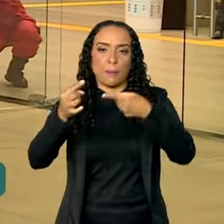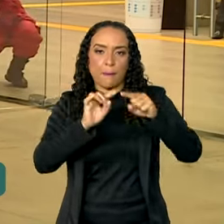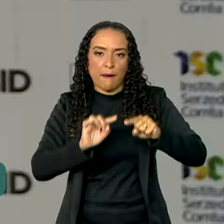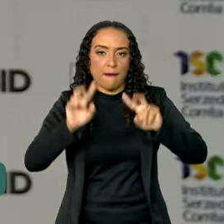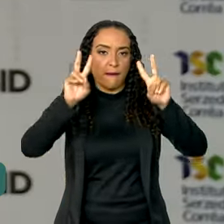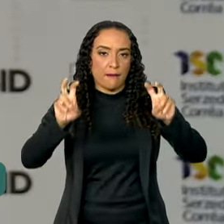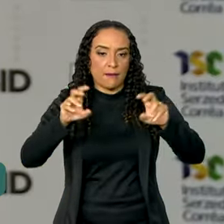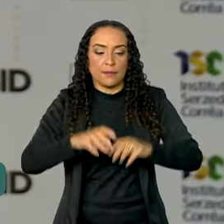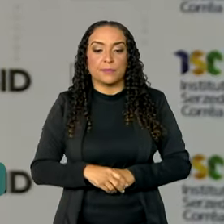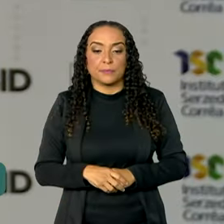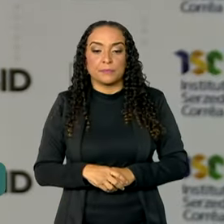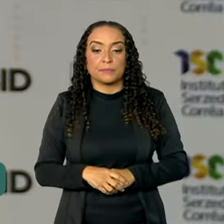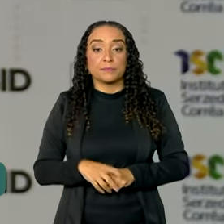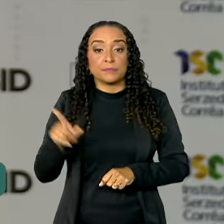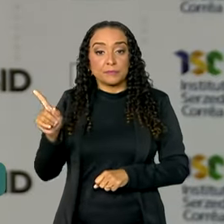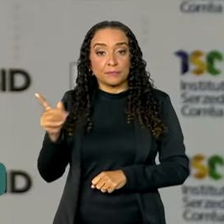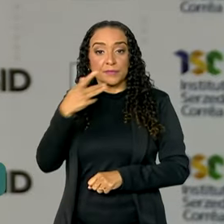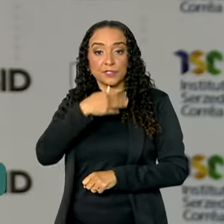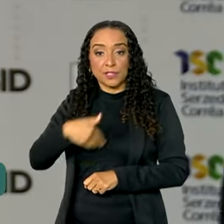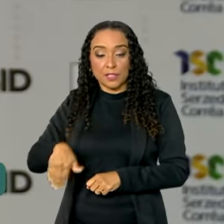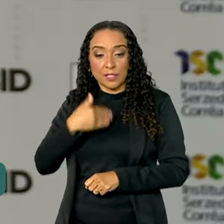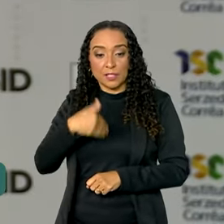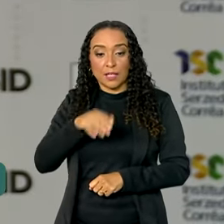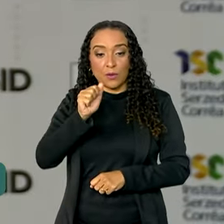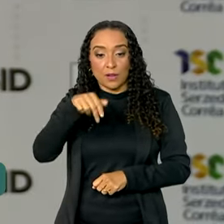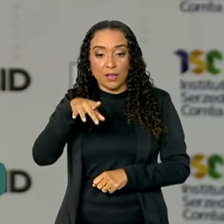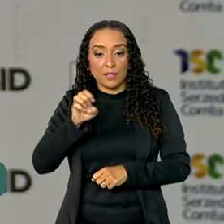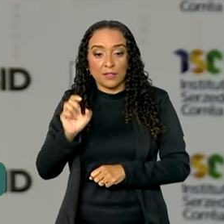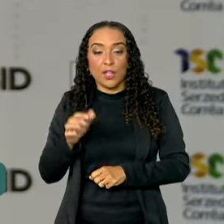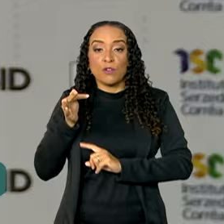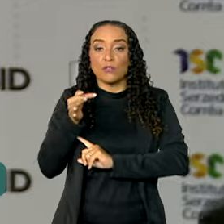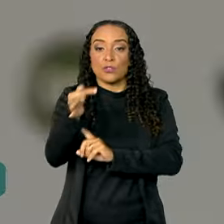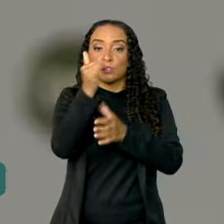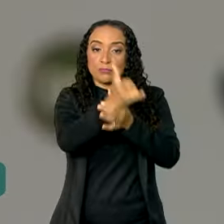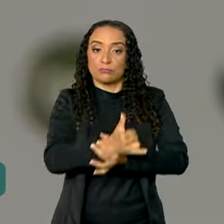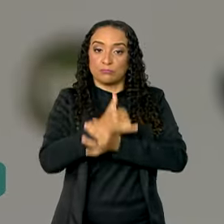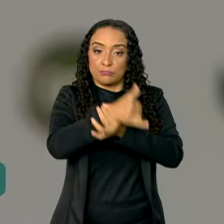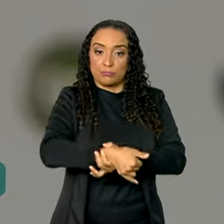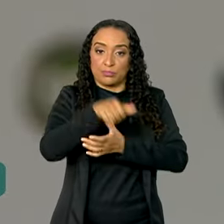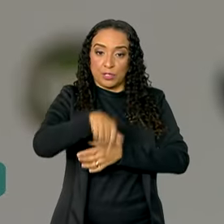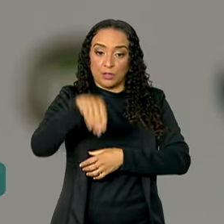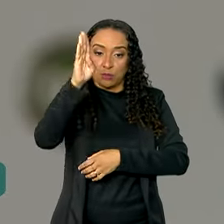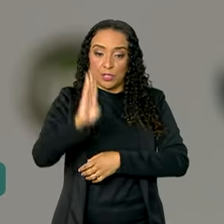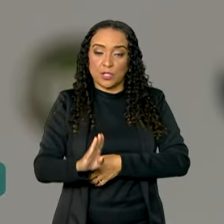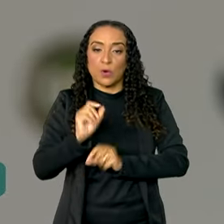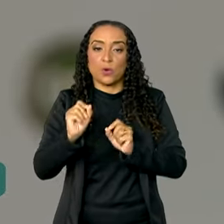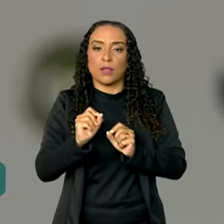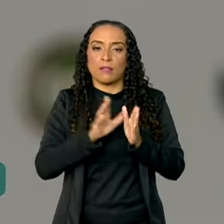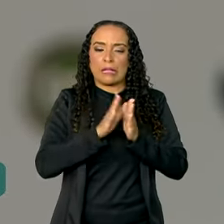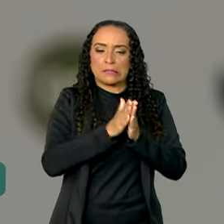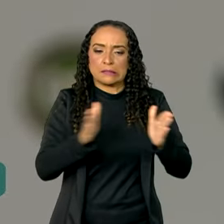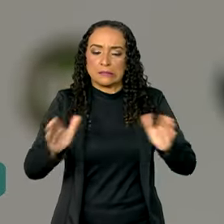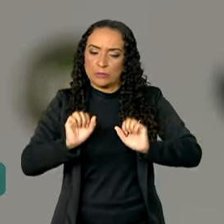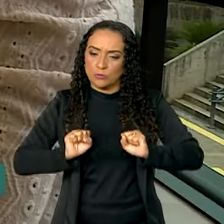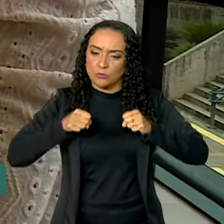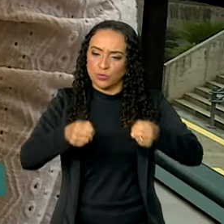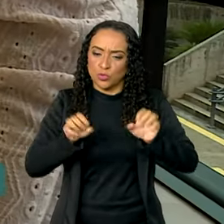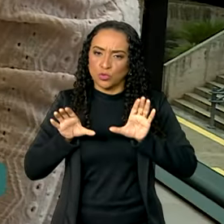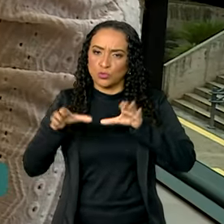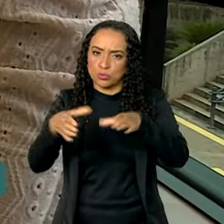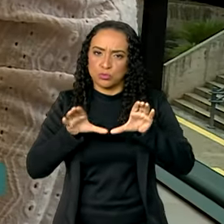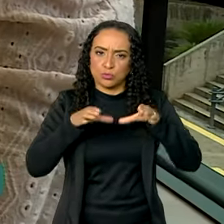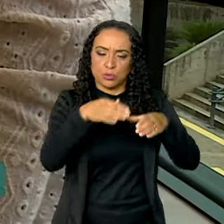assunto. Para o secretário André Molina, o futuro da cibersegurança no Brasil passa por um esforço conjunto